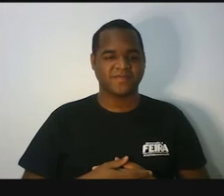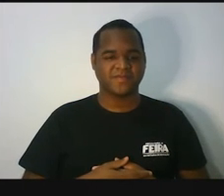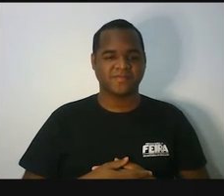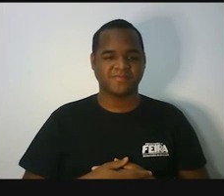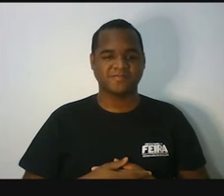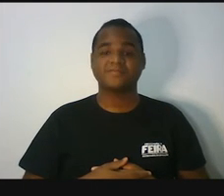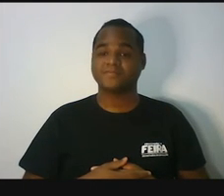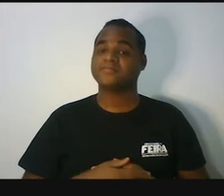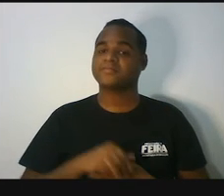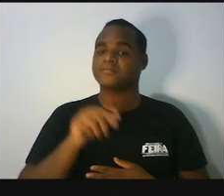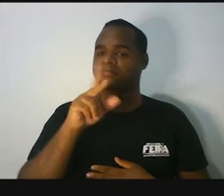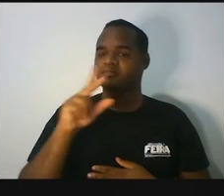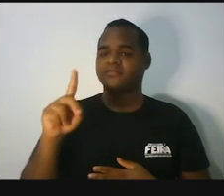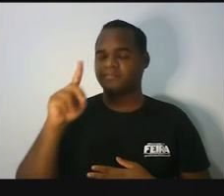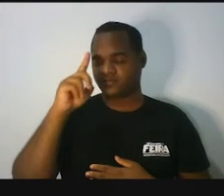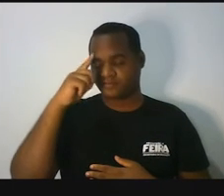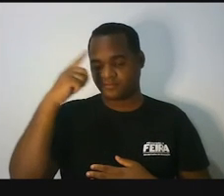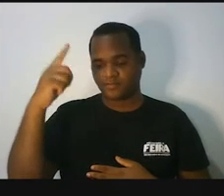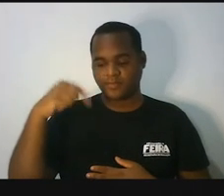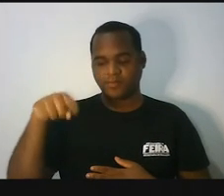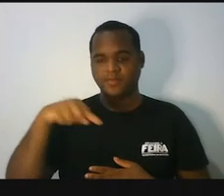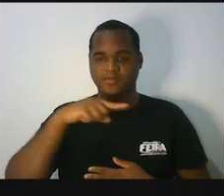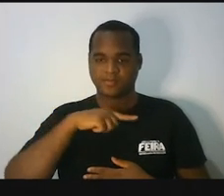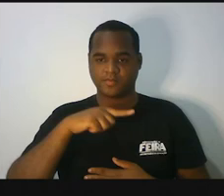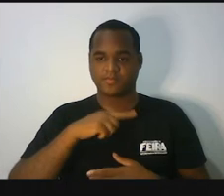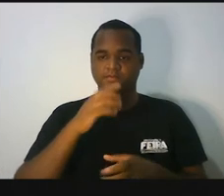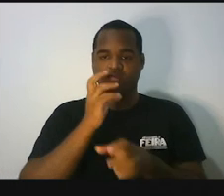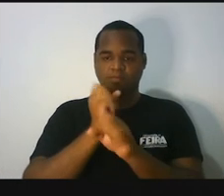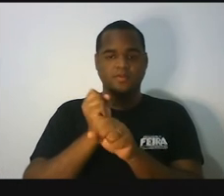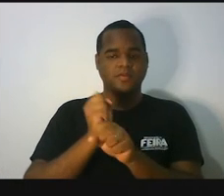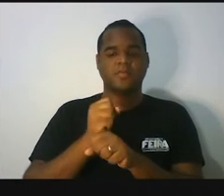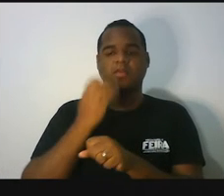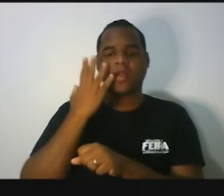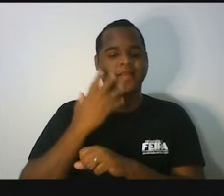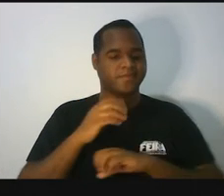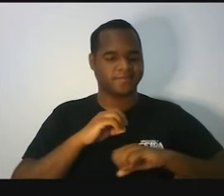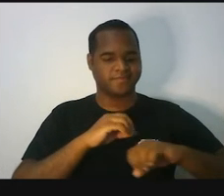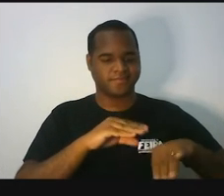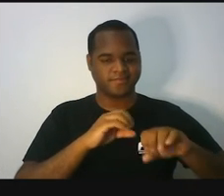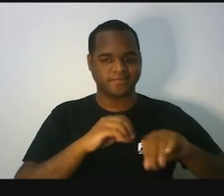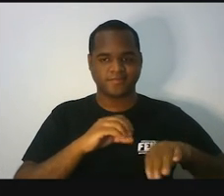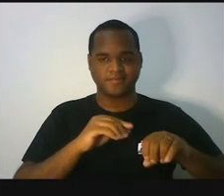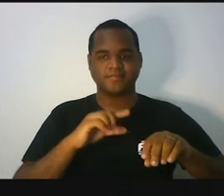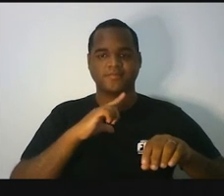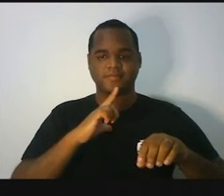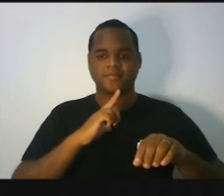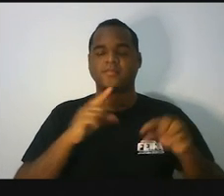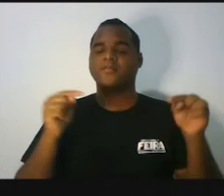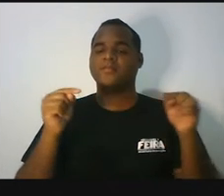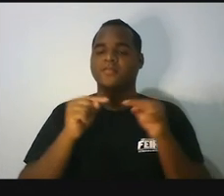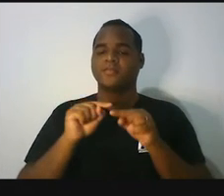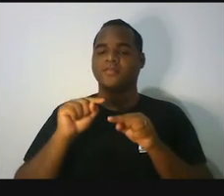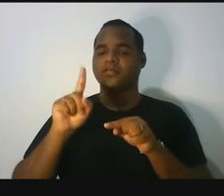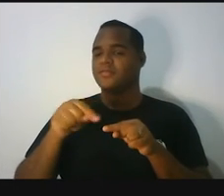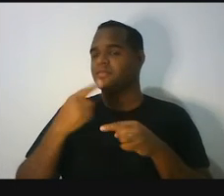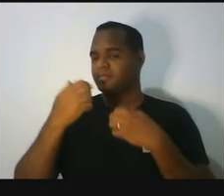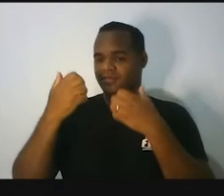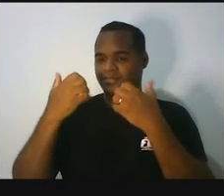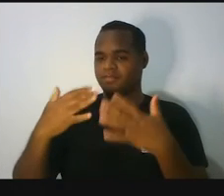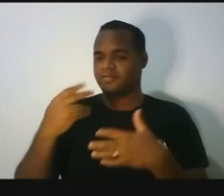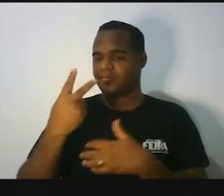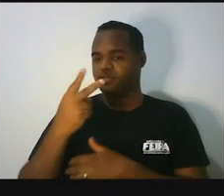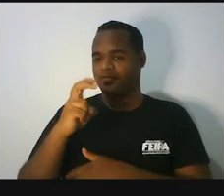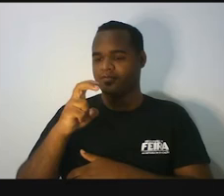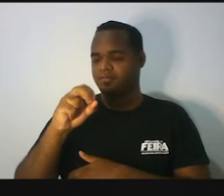ali a gente tem o custo da creche. O custo da creche foi R$ 250